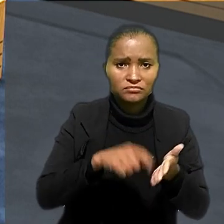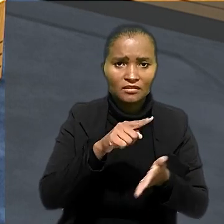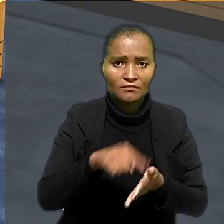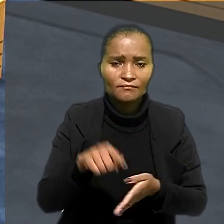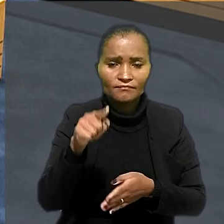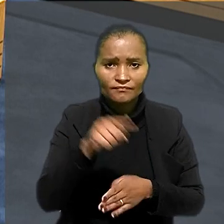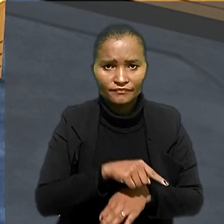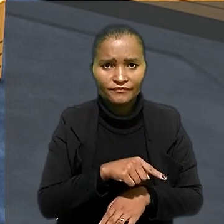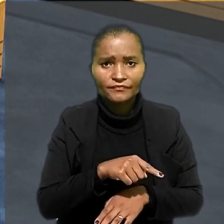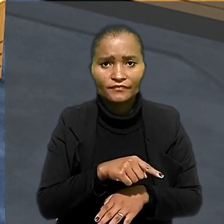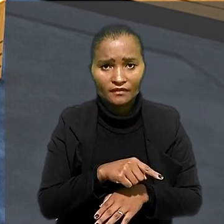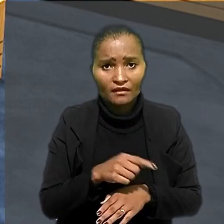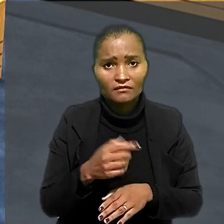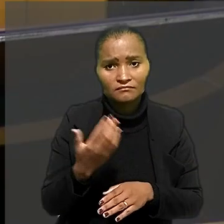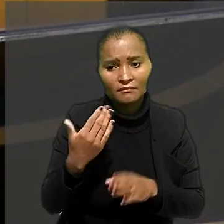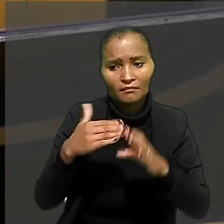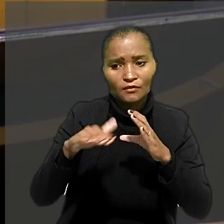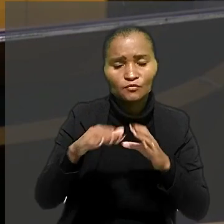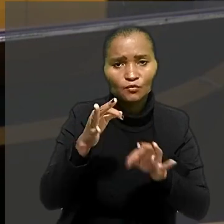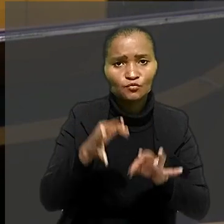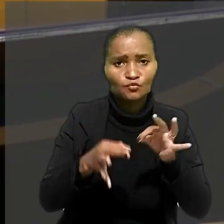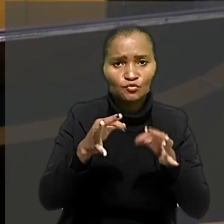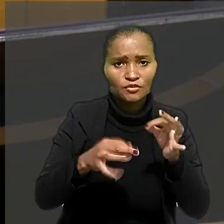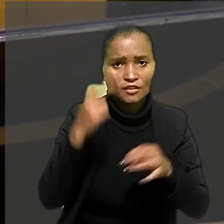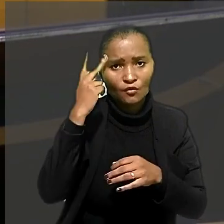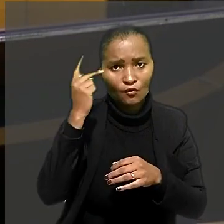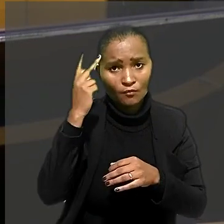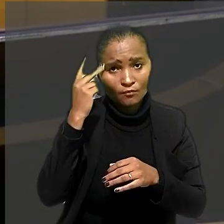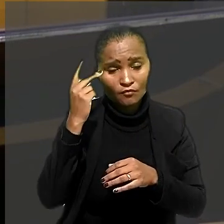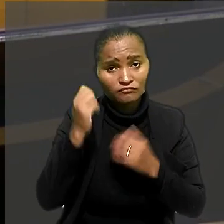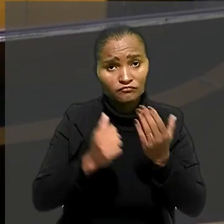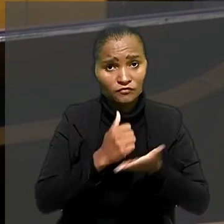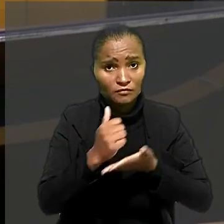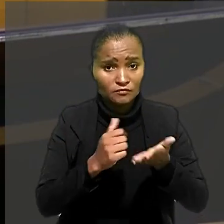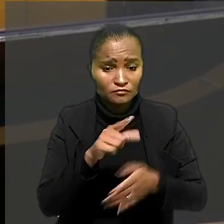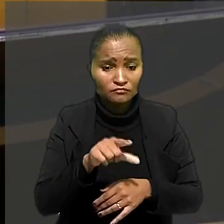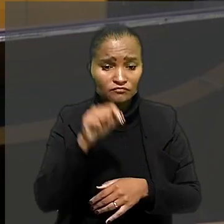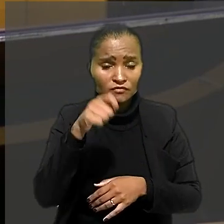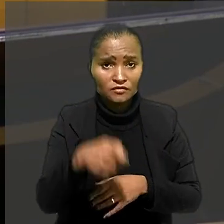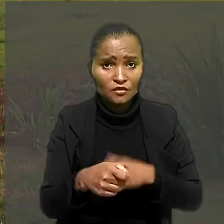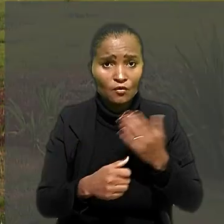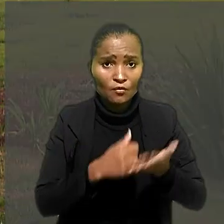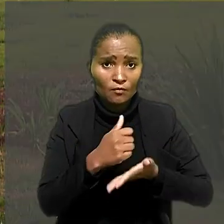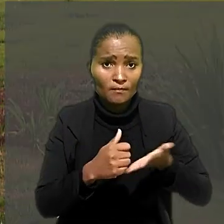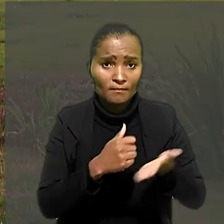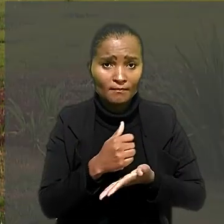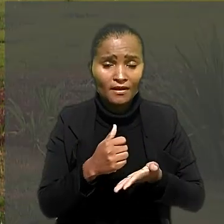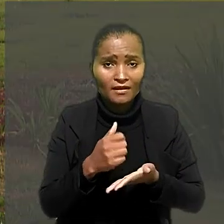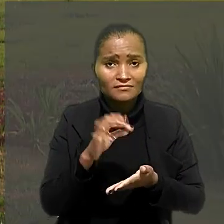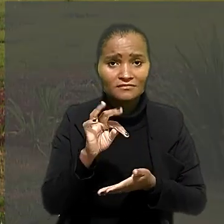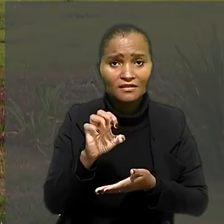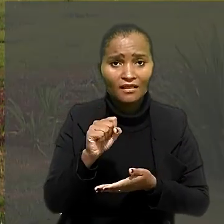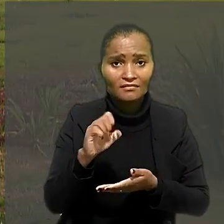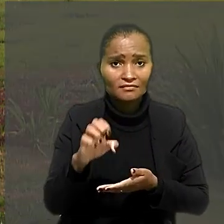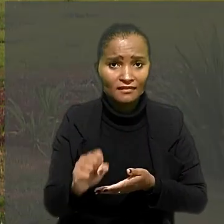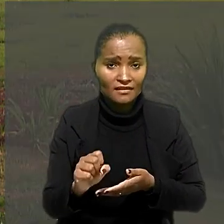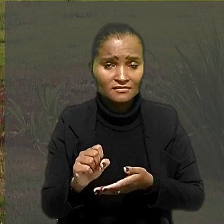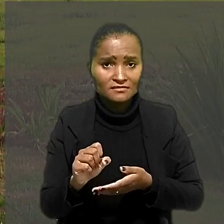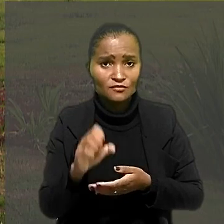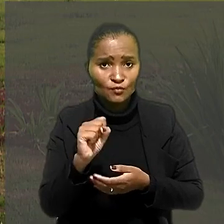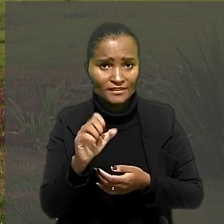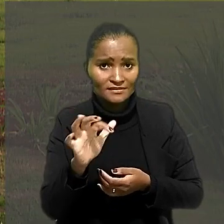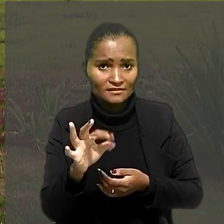remessa do processo à Justiça comum. O ministro fundamentou a decisão com base na tese firmada pelo Supremo Tribunal Federal